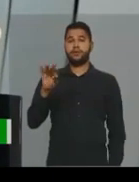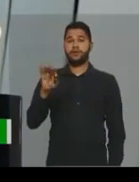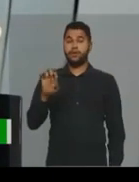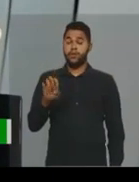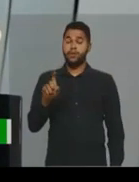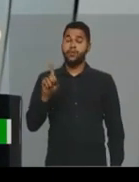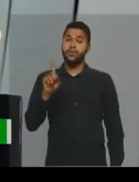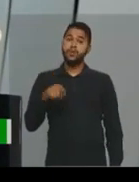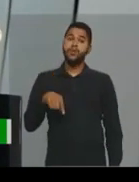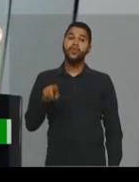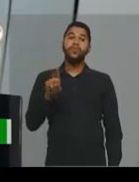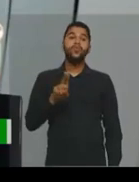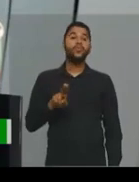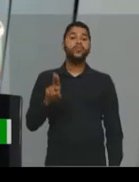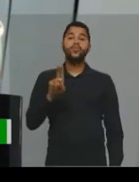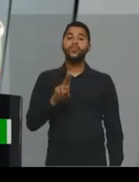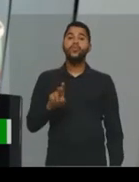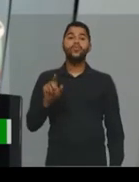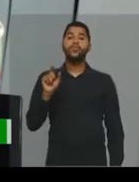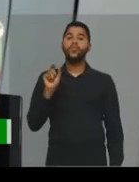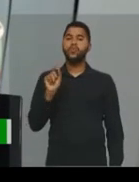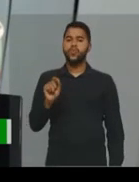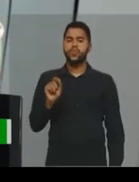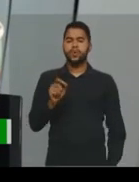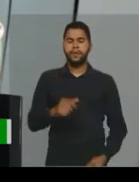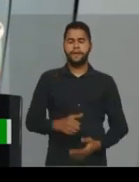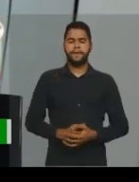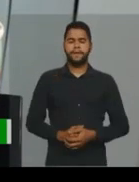usado muito...